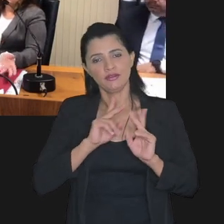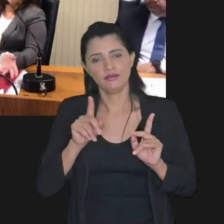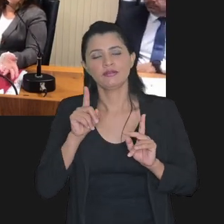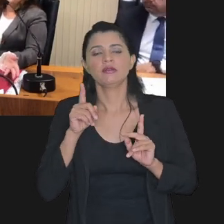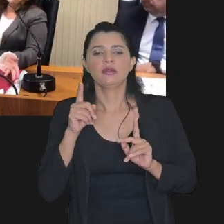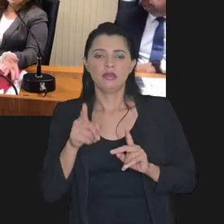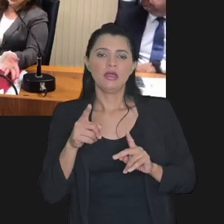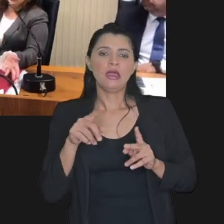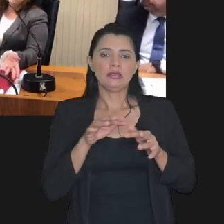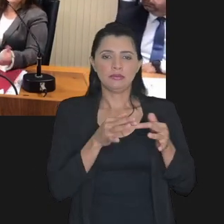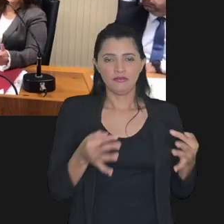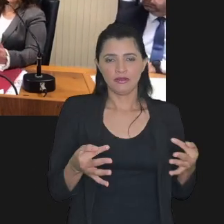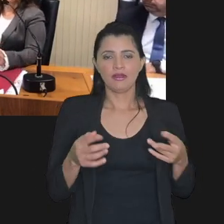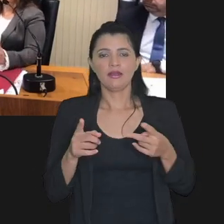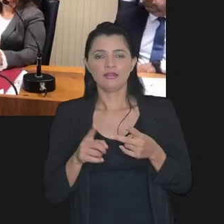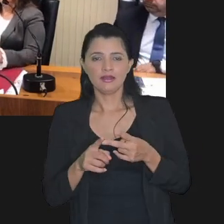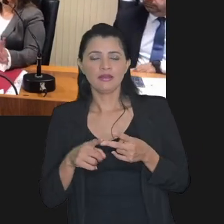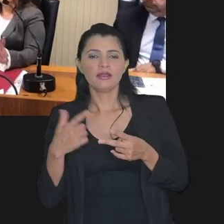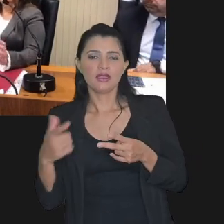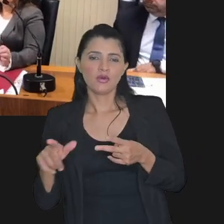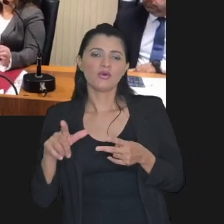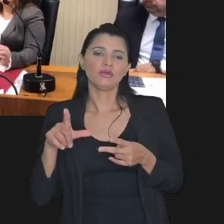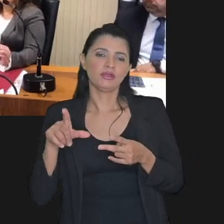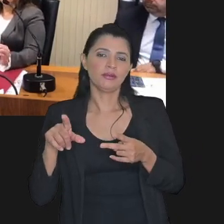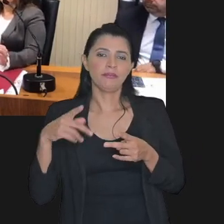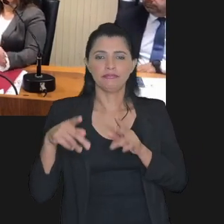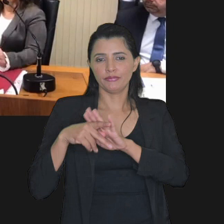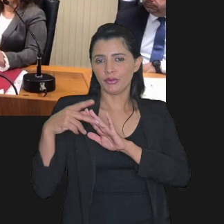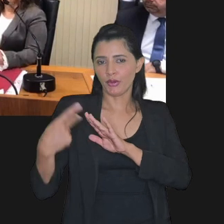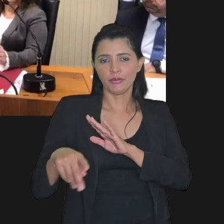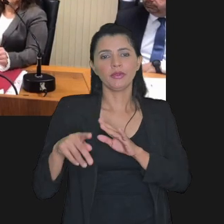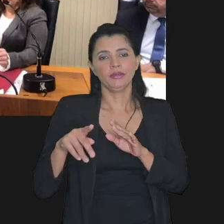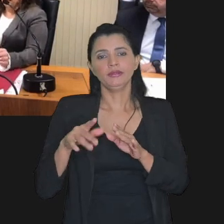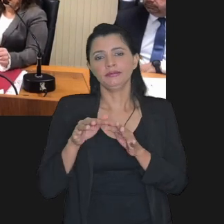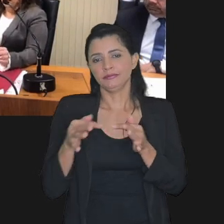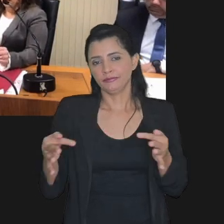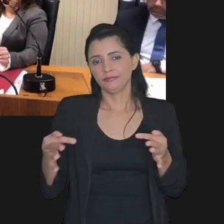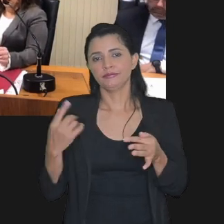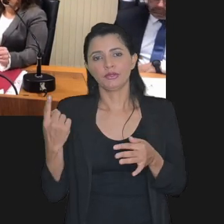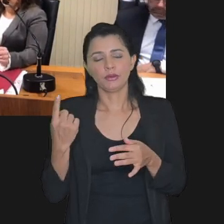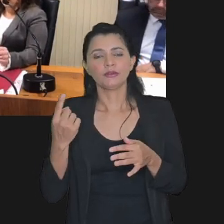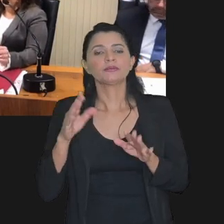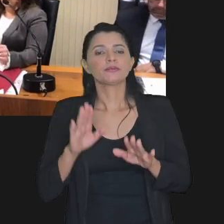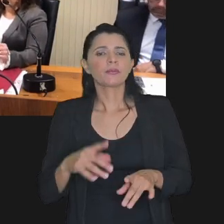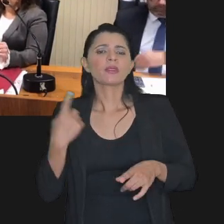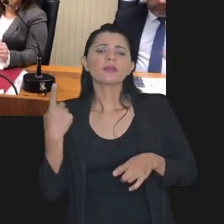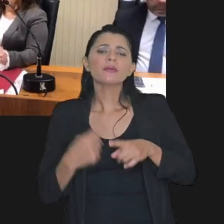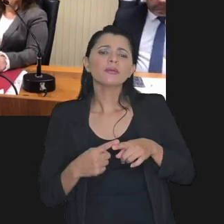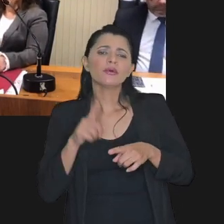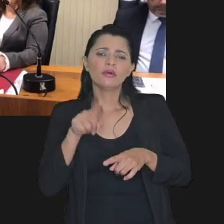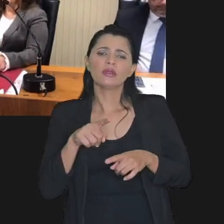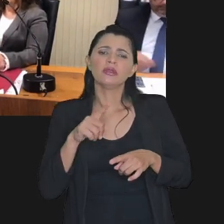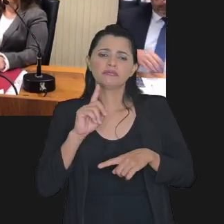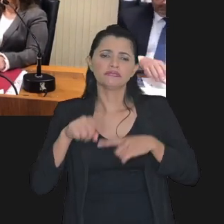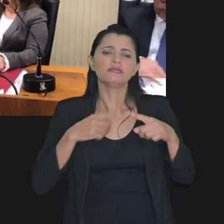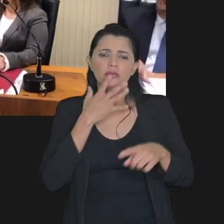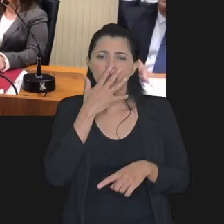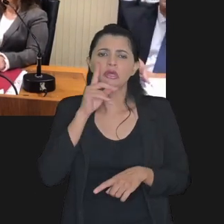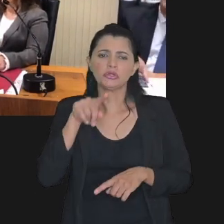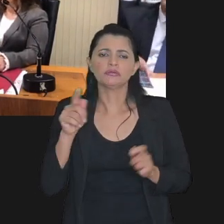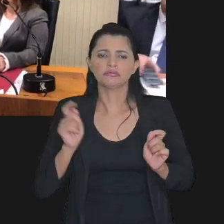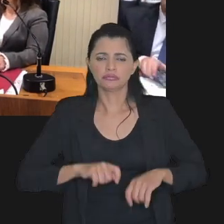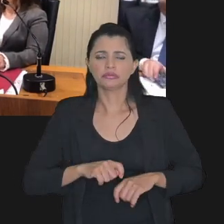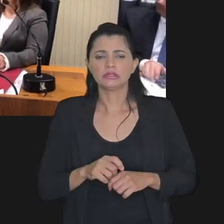individual simplificada para a transação individual propriamente dita mas eu acredito que vai ser um sucesso também essa